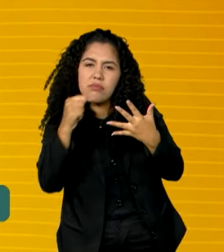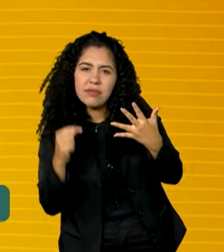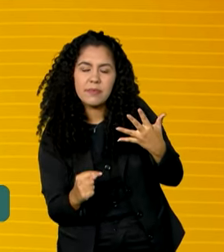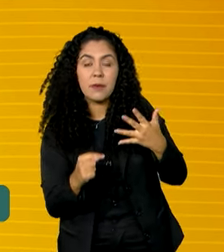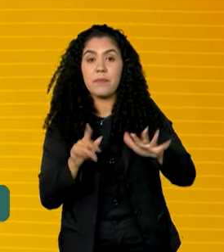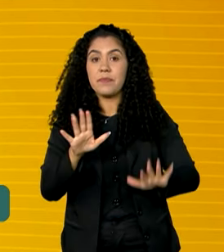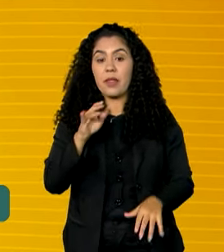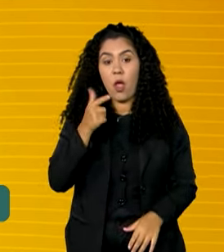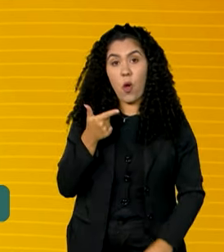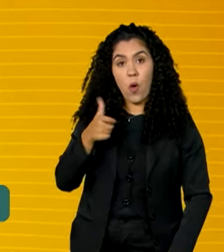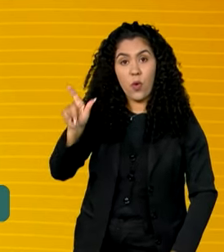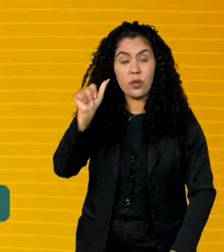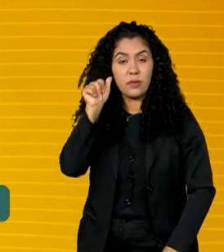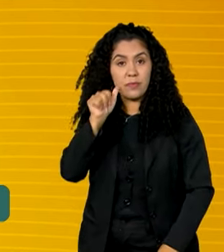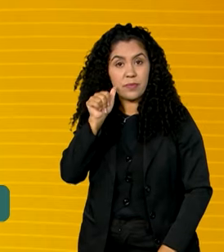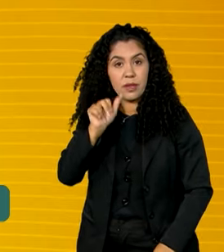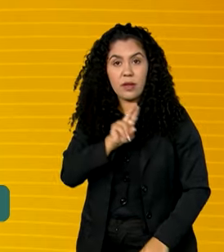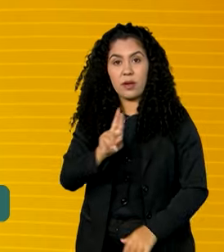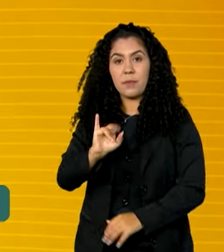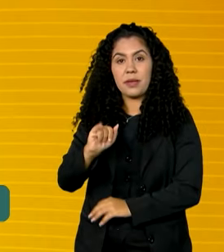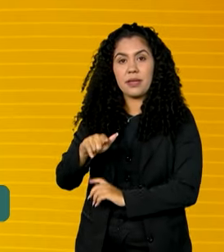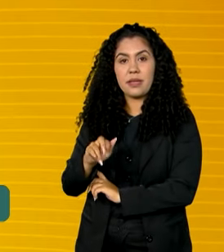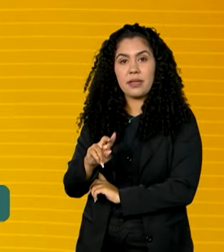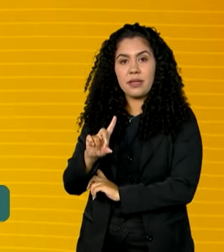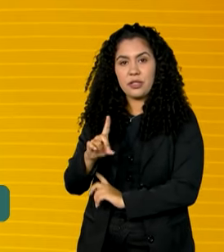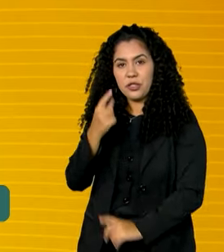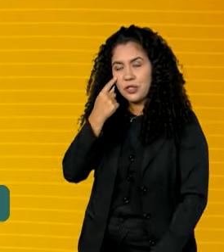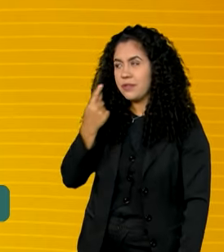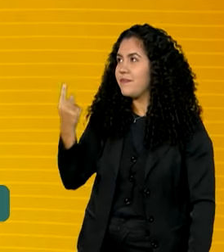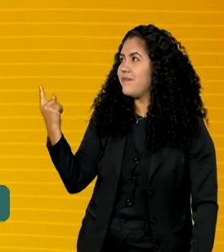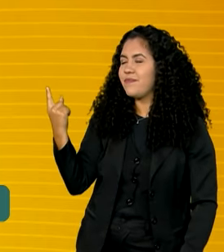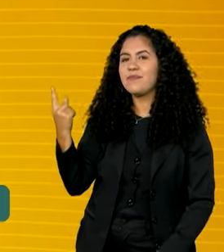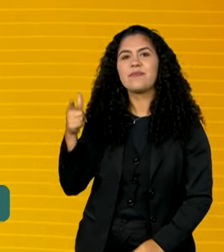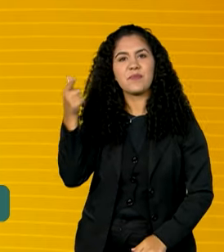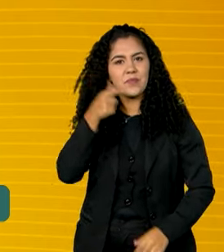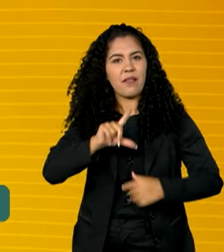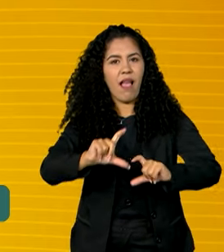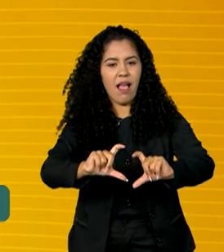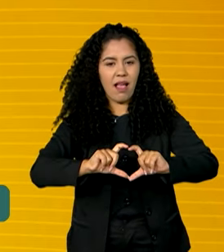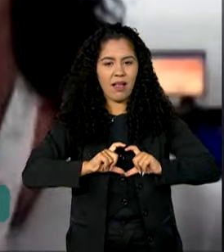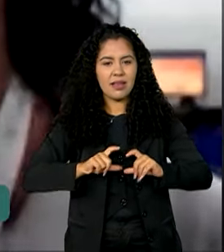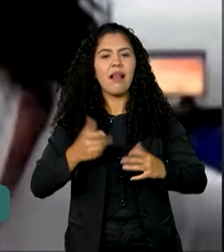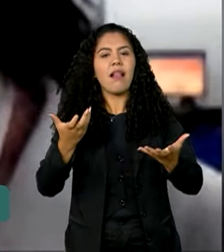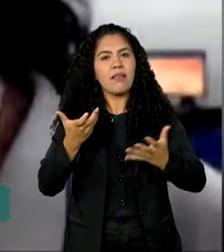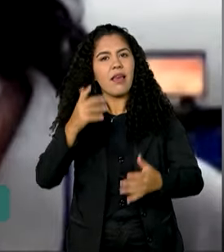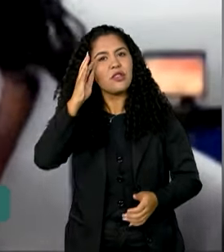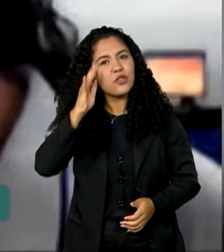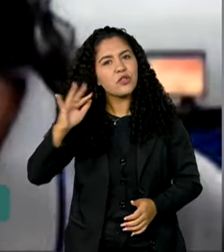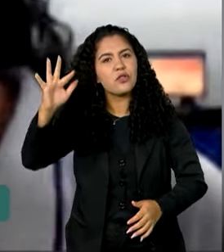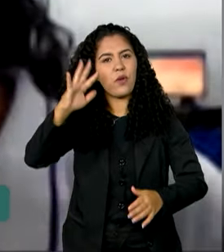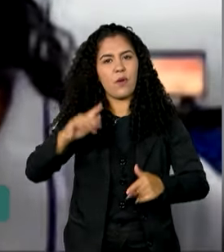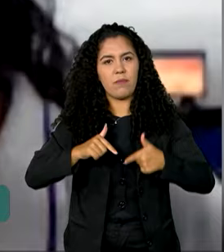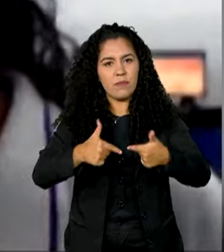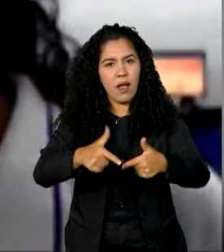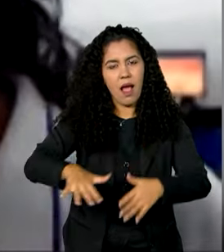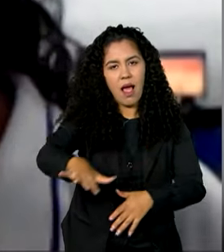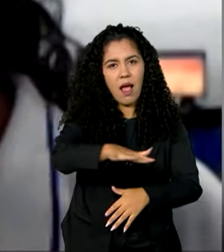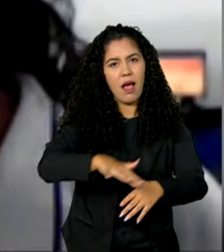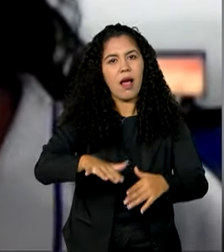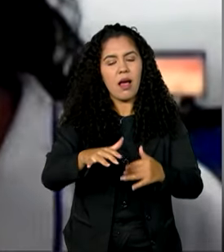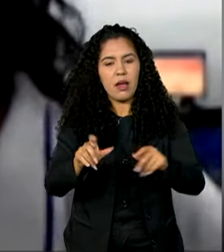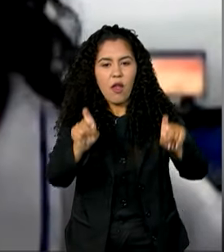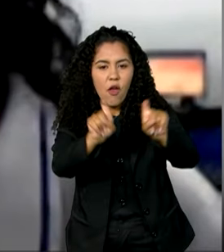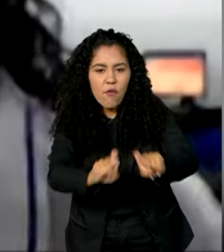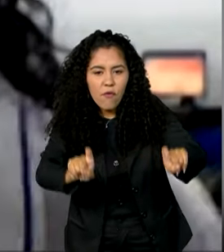Outra medalhista, Ingrid, também sonha com uma carreira em informática. Quando eu concluir o